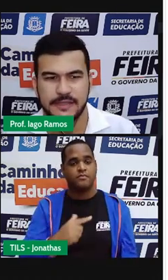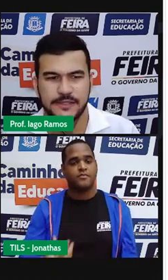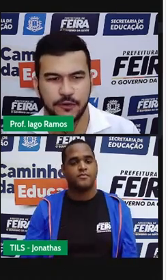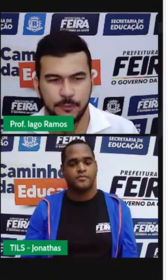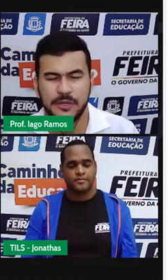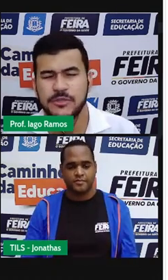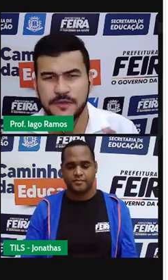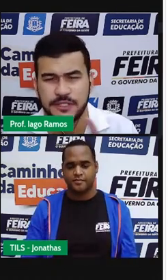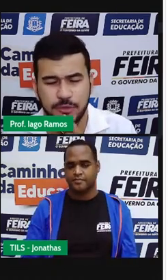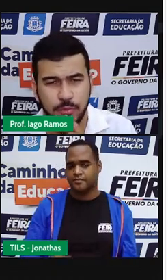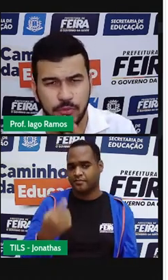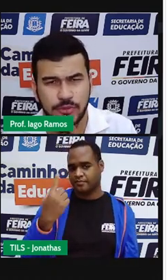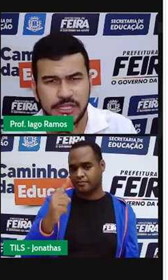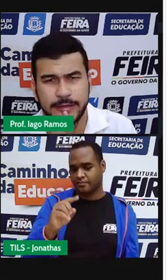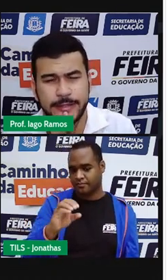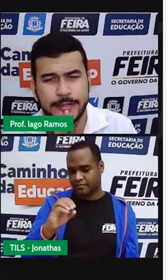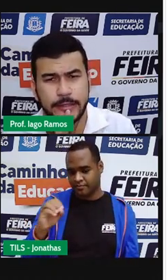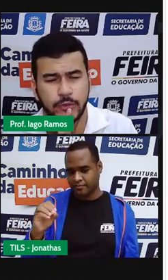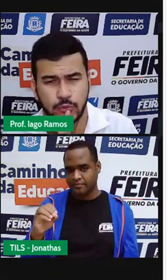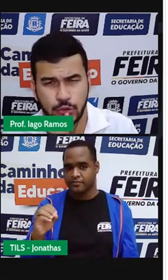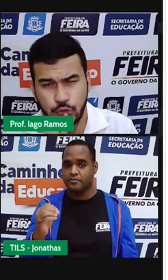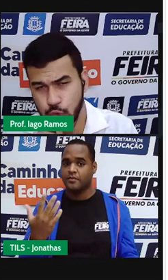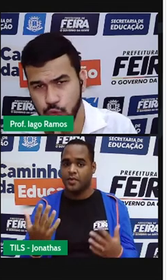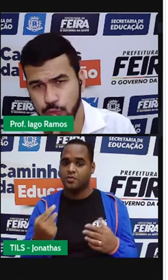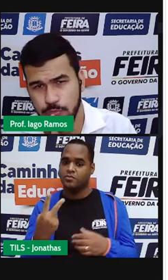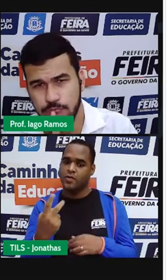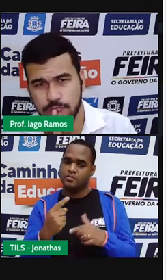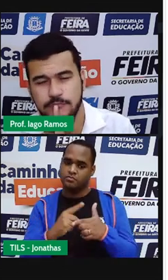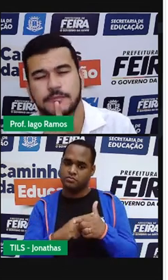Pensa assim, mil dividido por 2 dá 500.